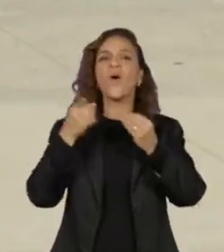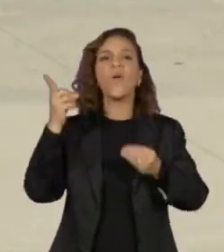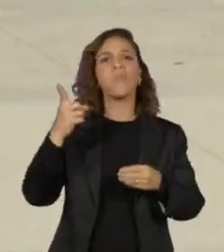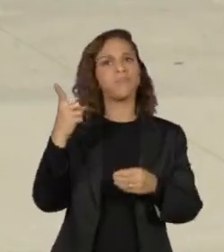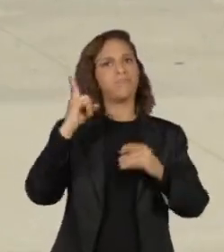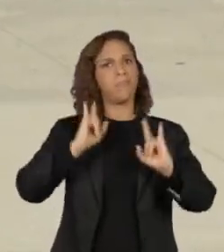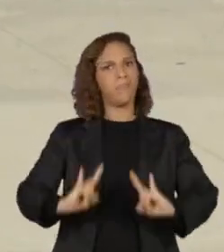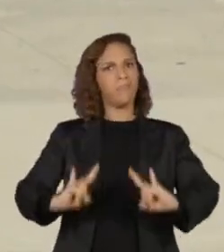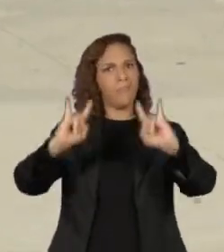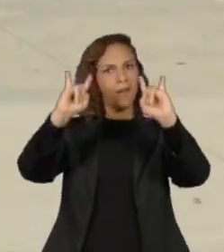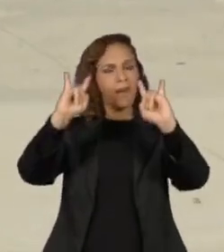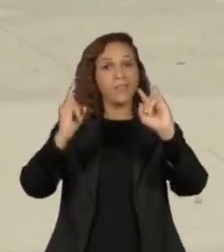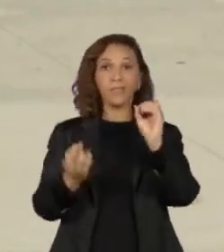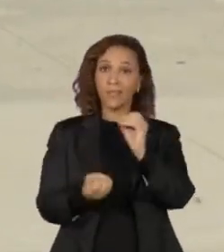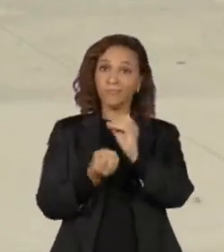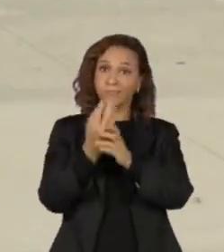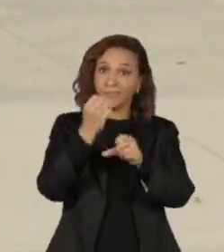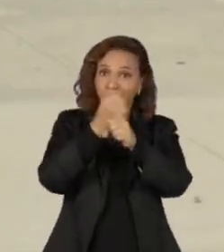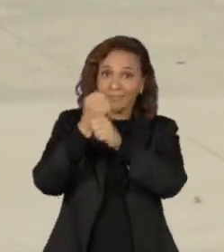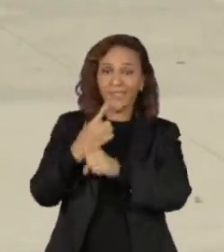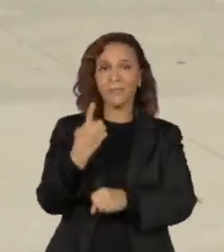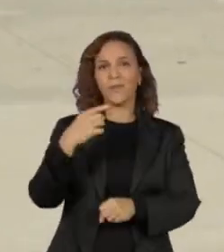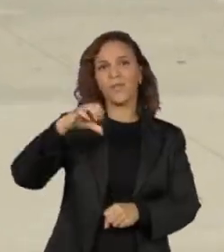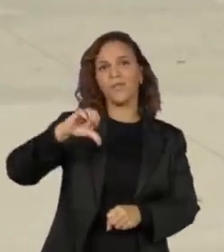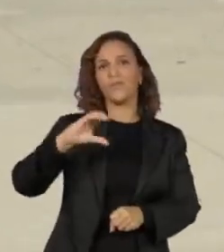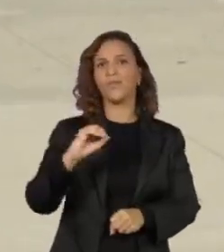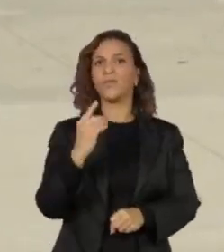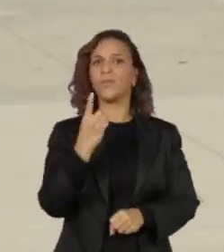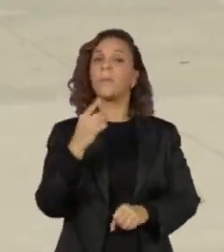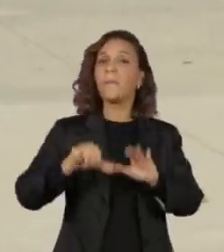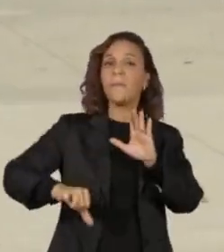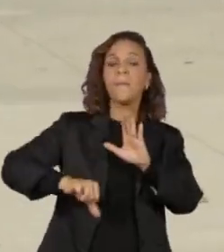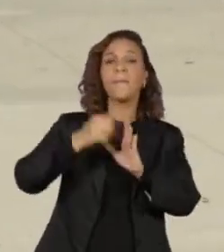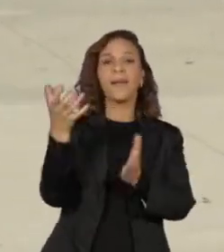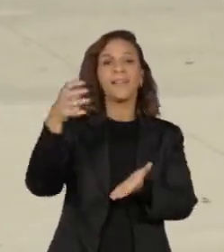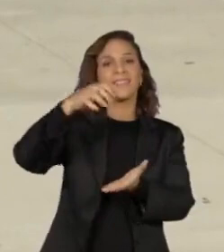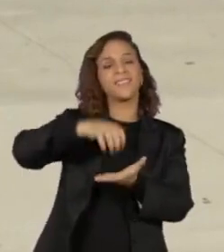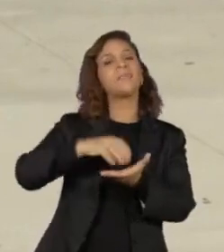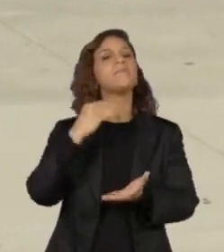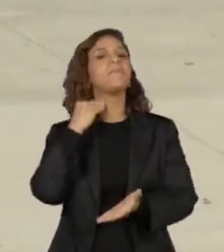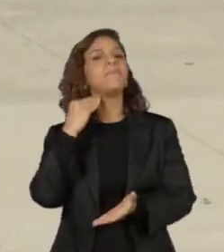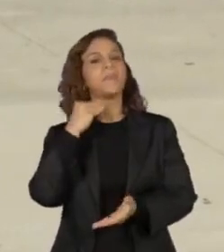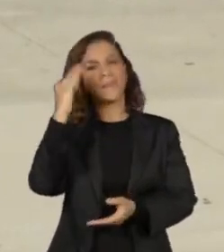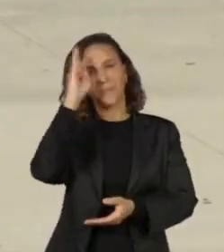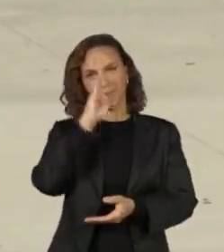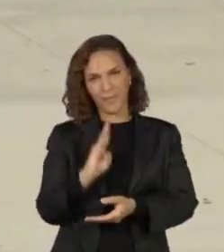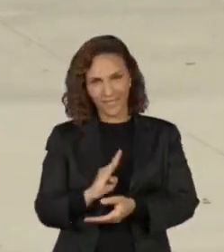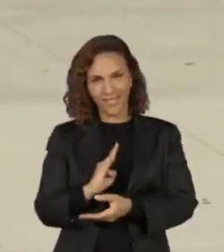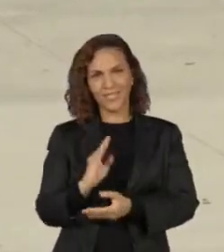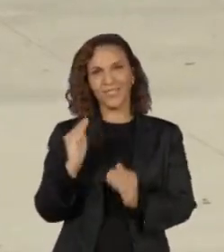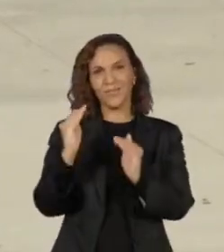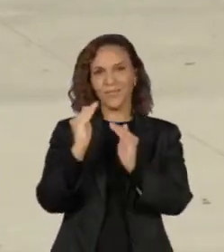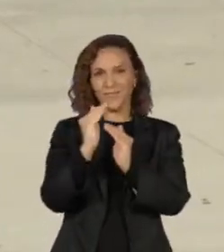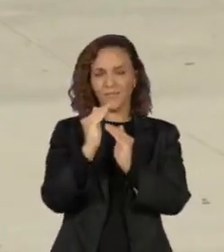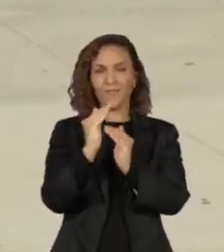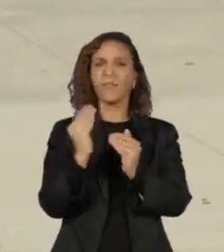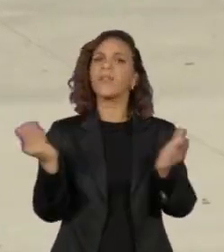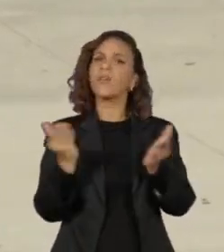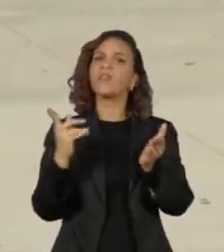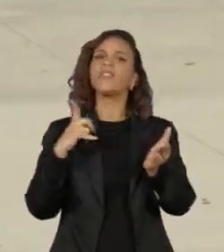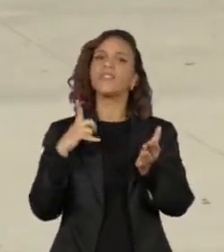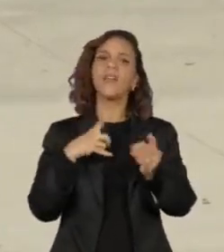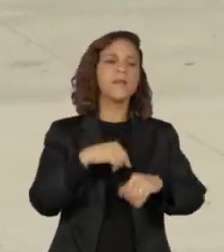1901, que abrigou a primeira agência do Banco do Brasil aqui da cidade de São Paulo e hoje é espaço de grandes